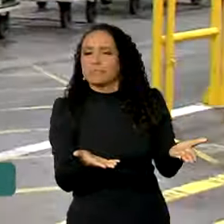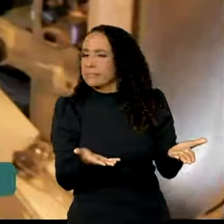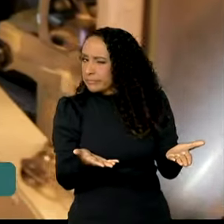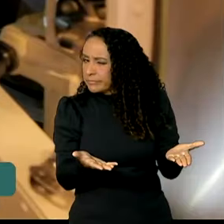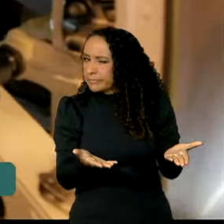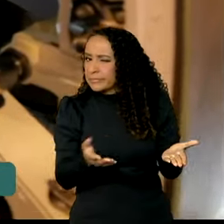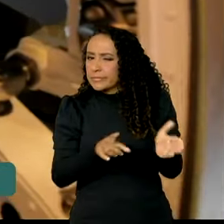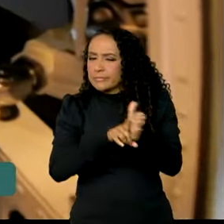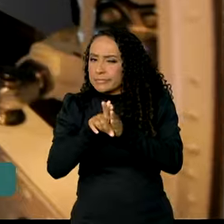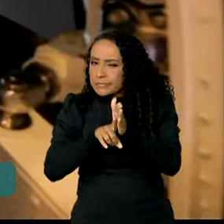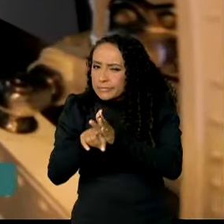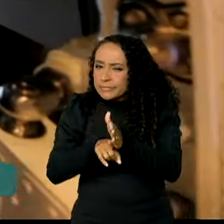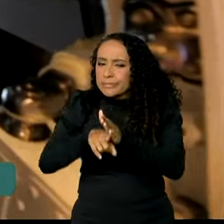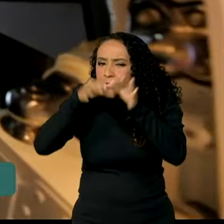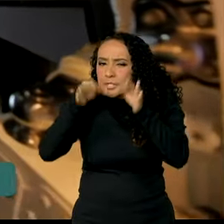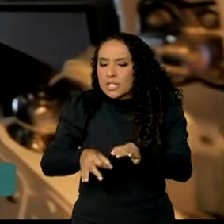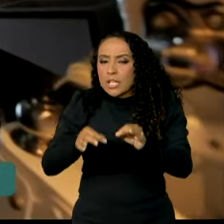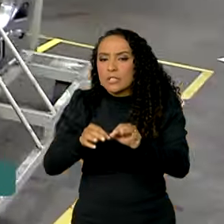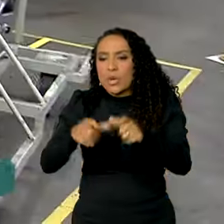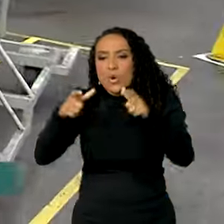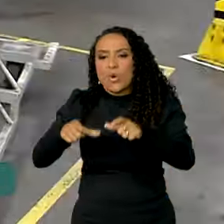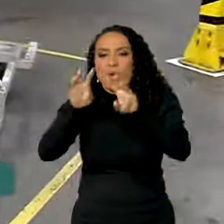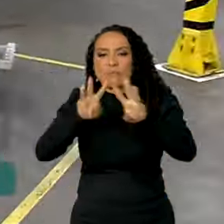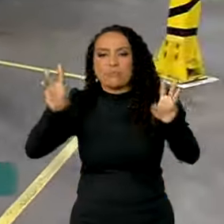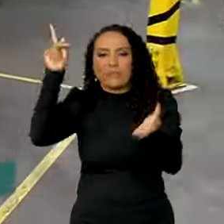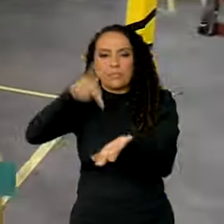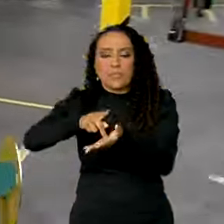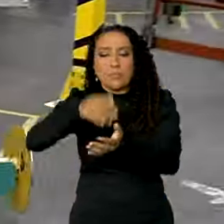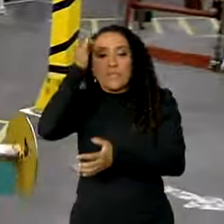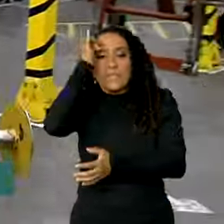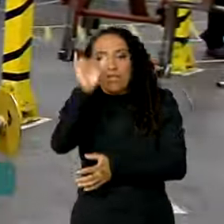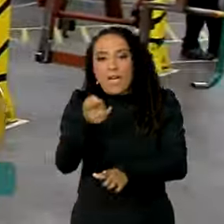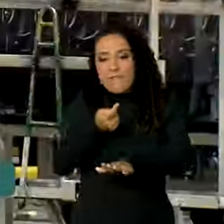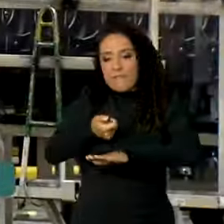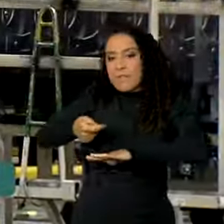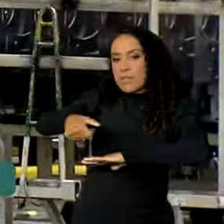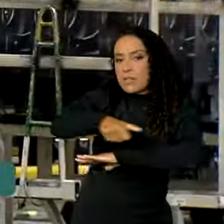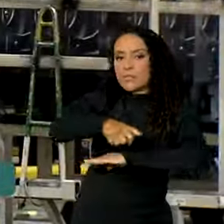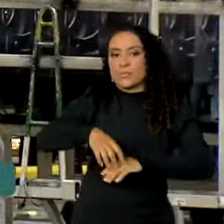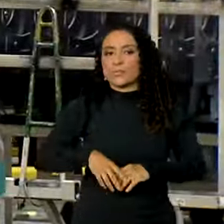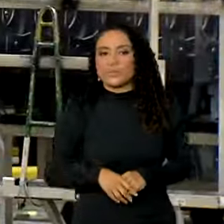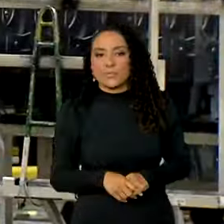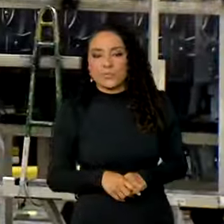confirme sempre nos canais oficiais para não cair em fake news.